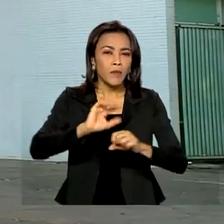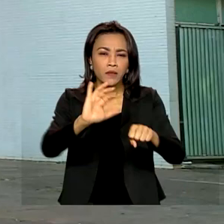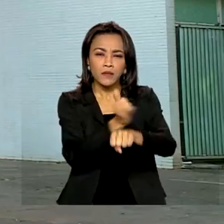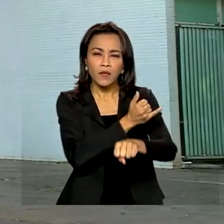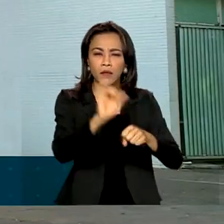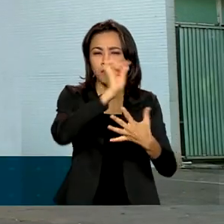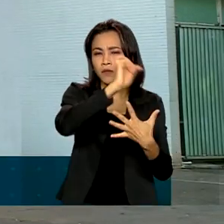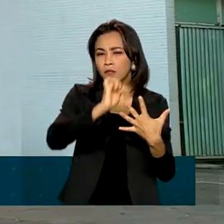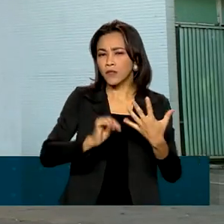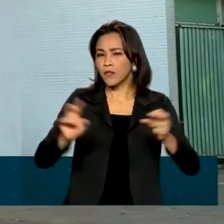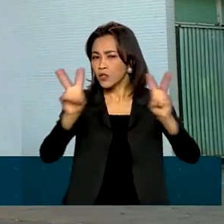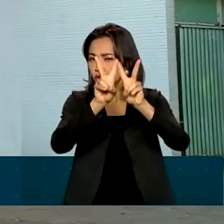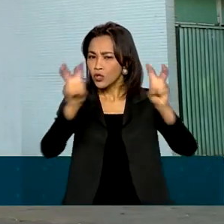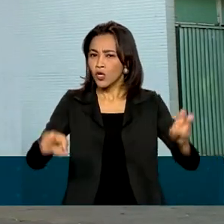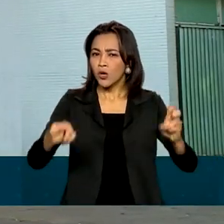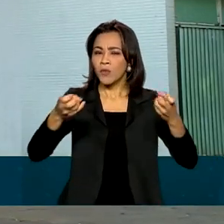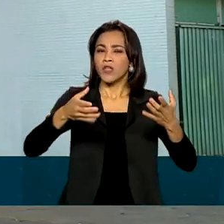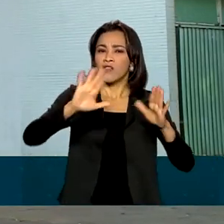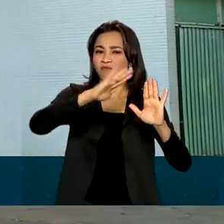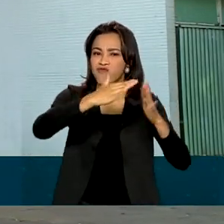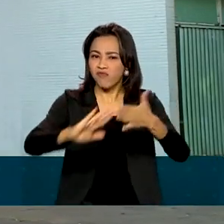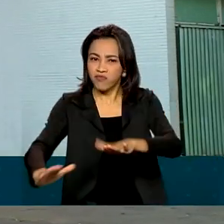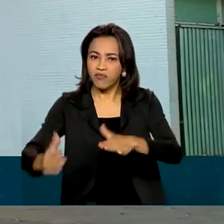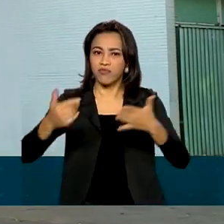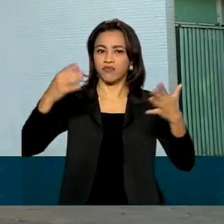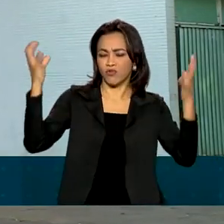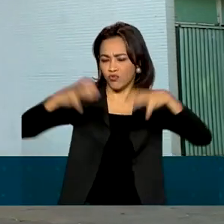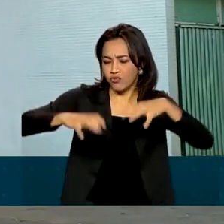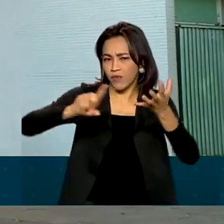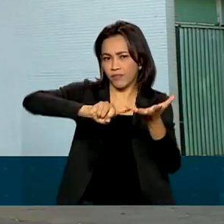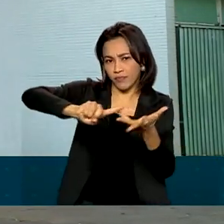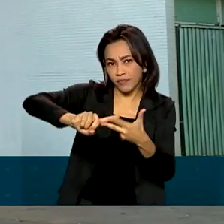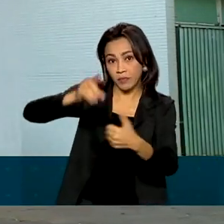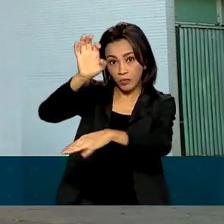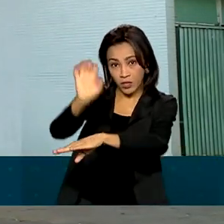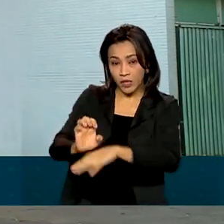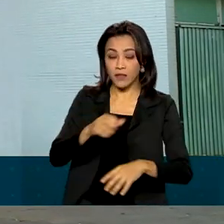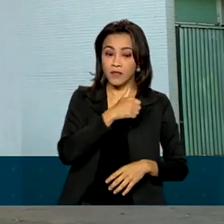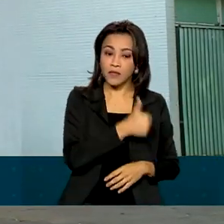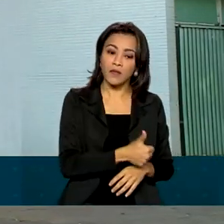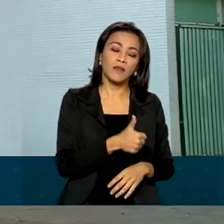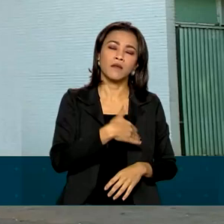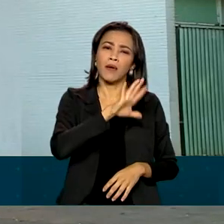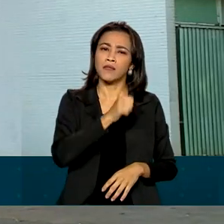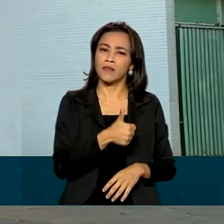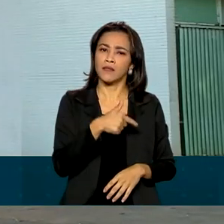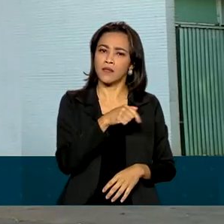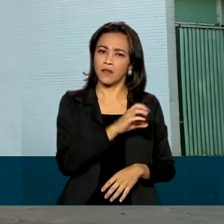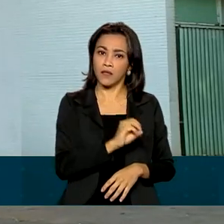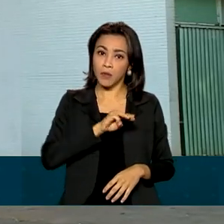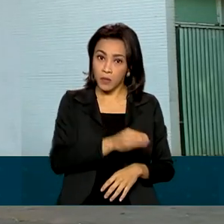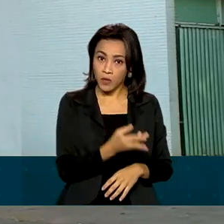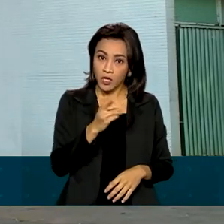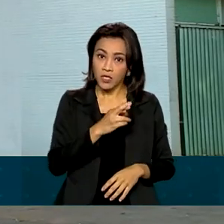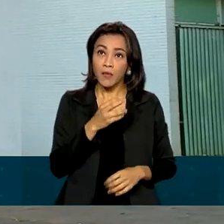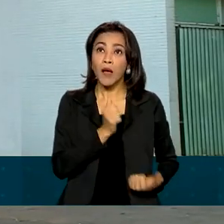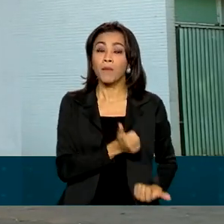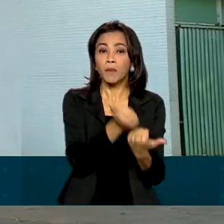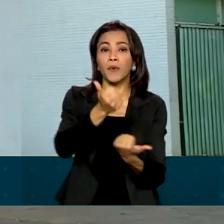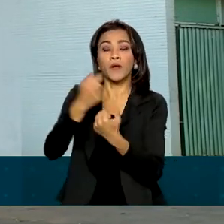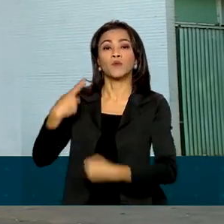a desastres naturais no Estado e R 170 milhões para apoiar municípios brasileiros